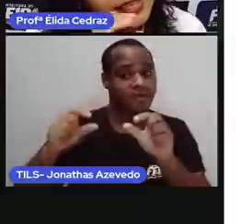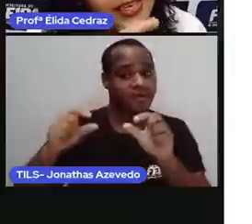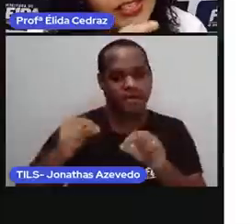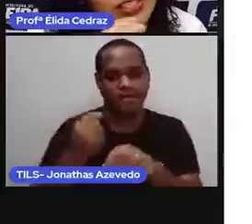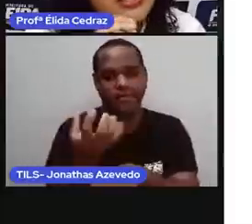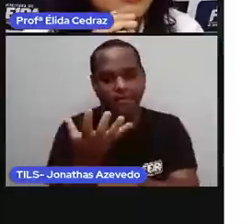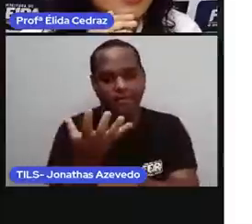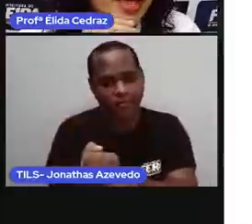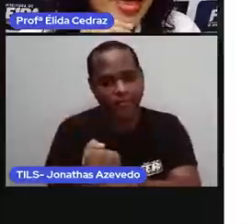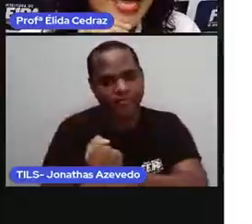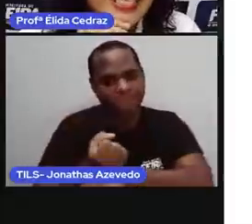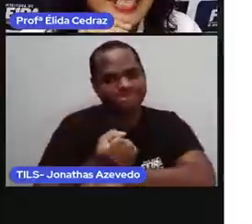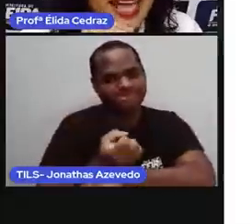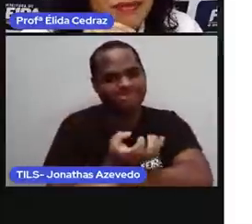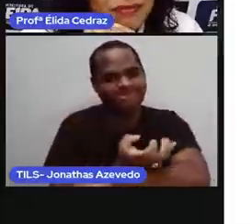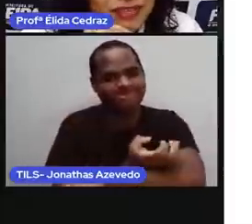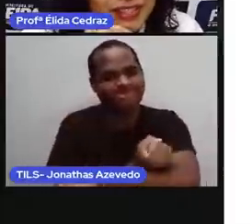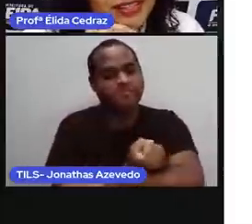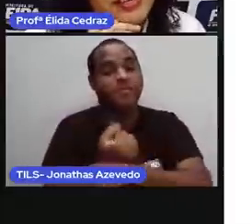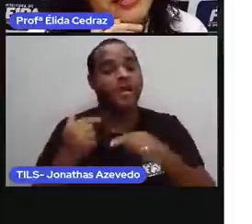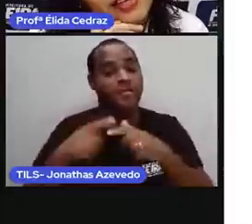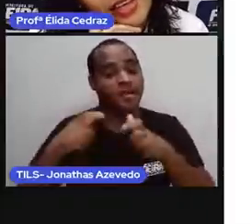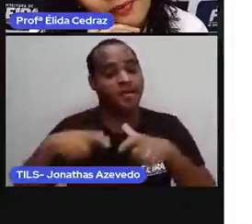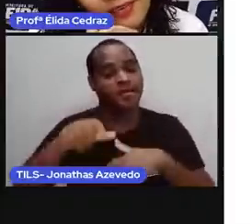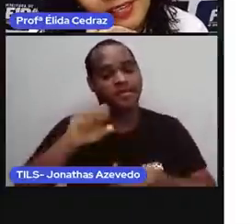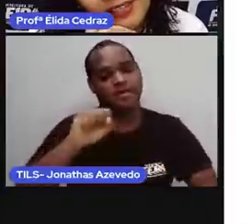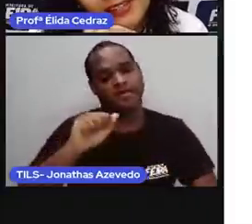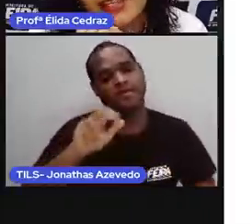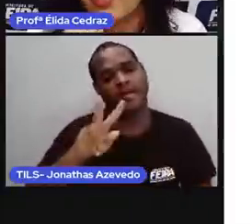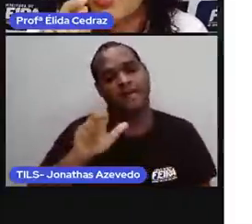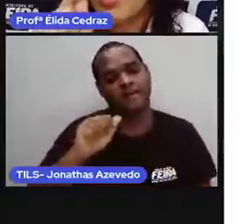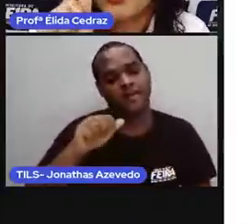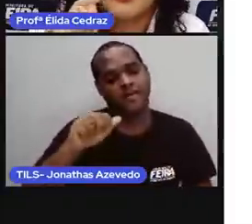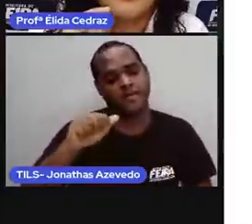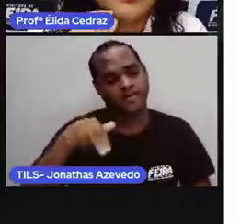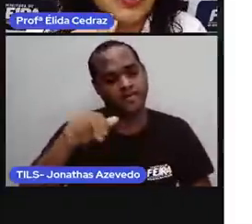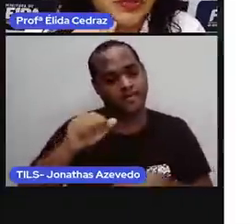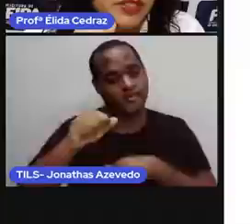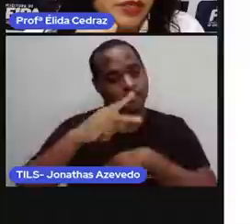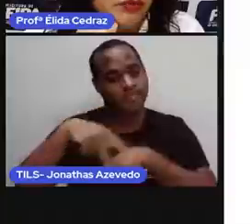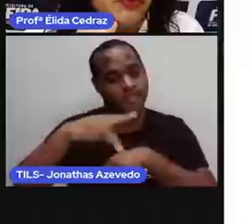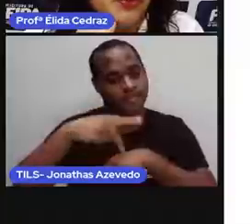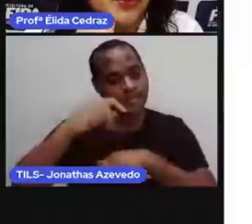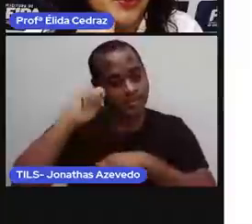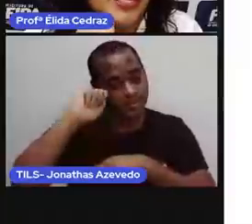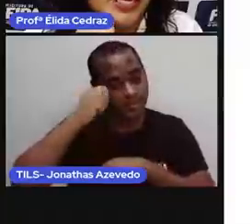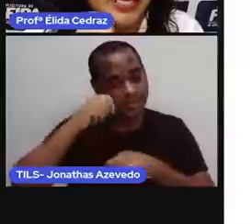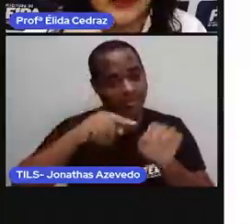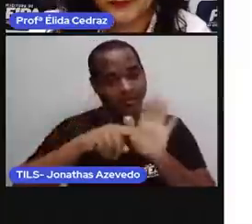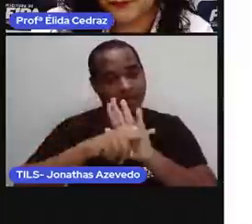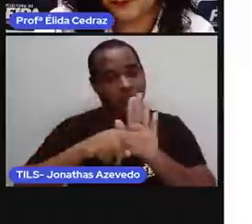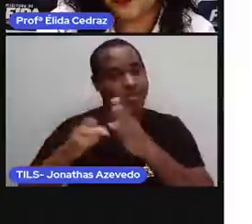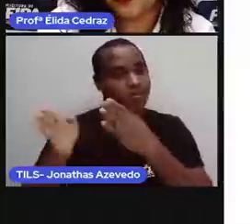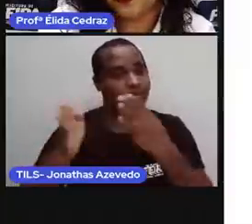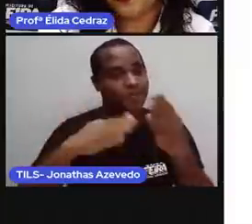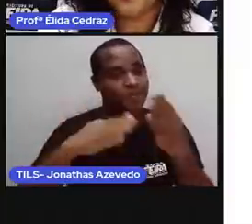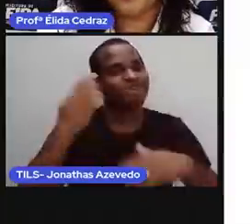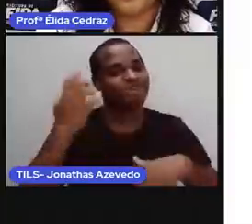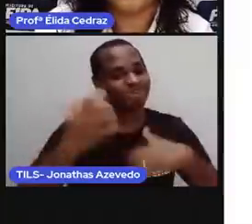essa região é a savana africana. Lá onde fizeram o filme do Rei Leão.